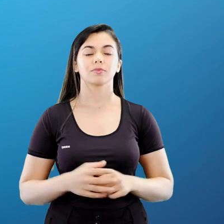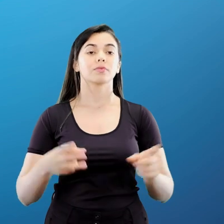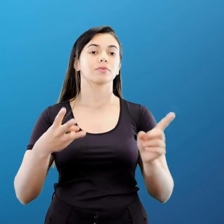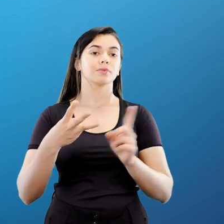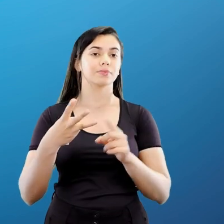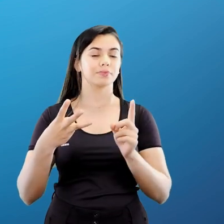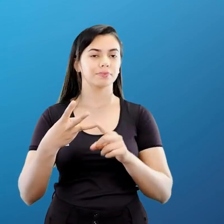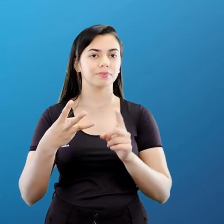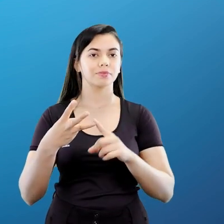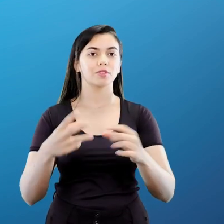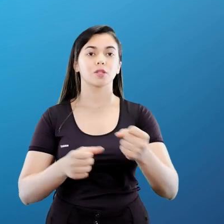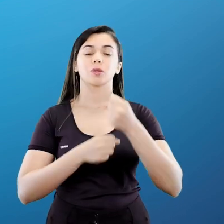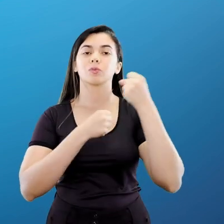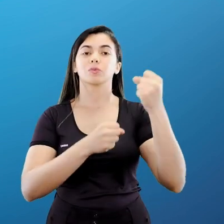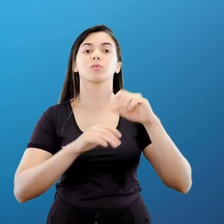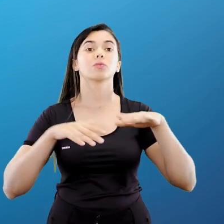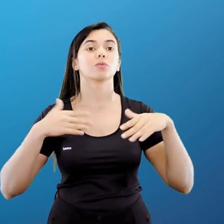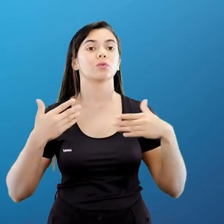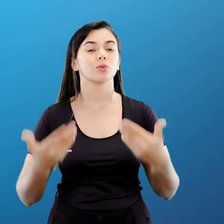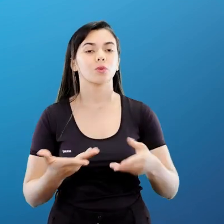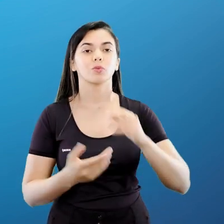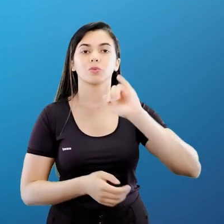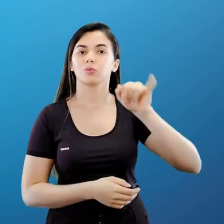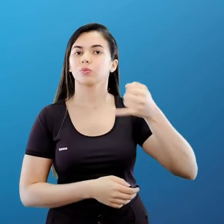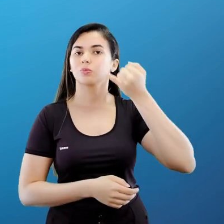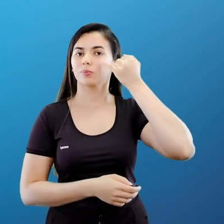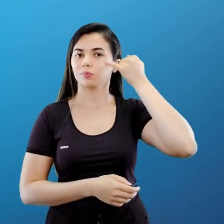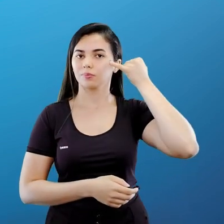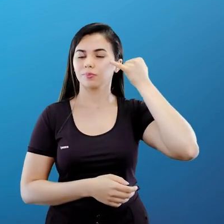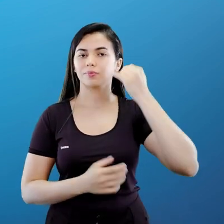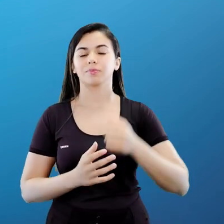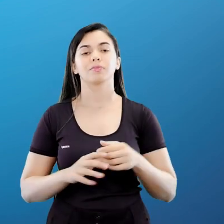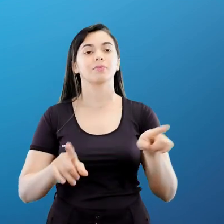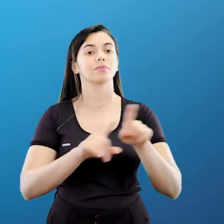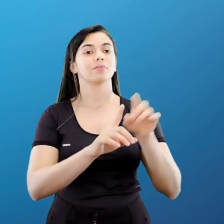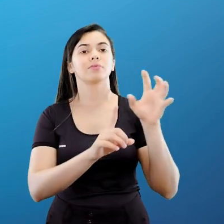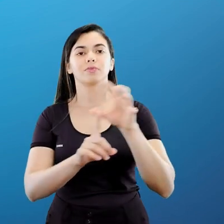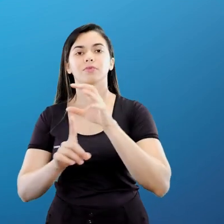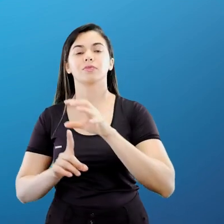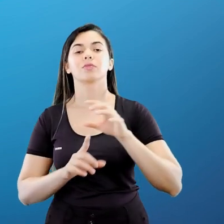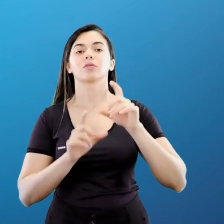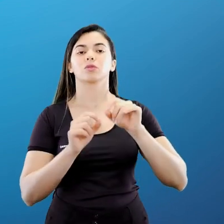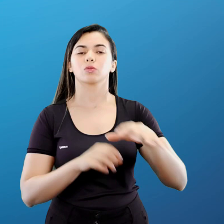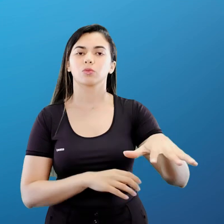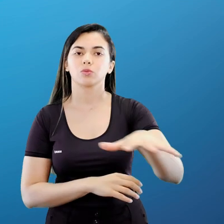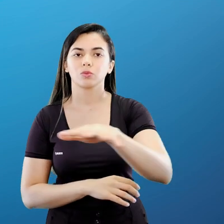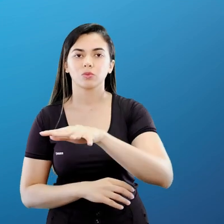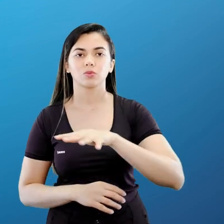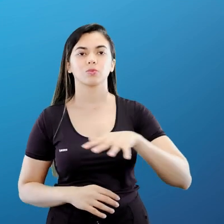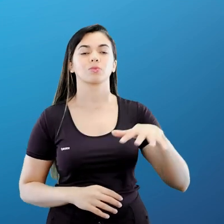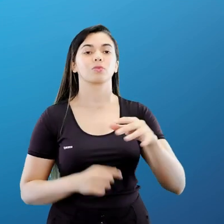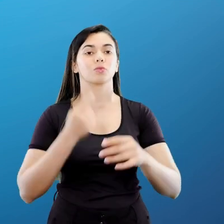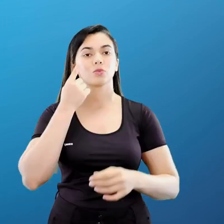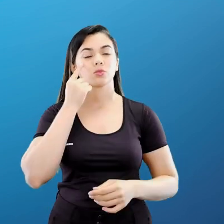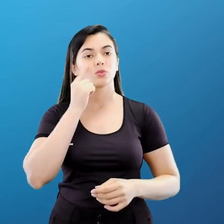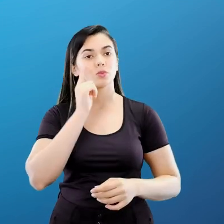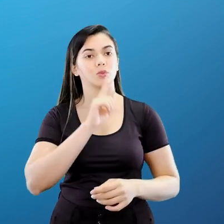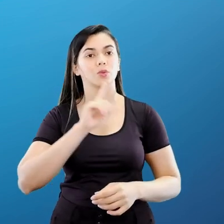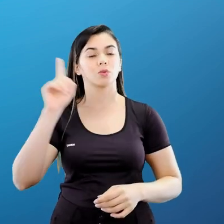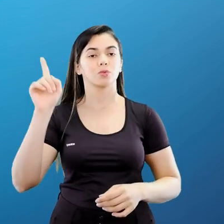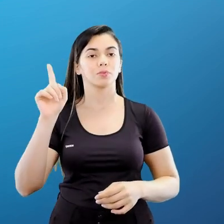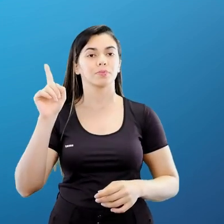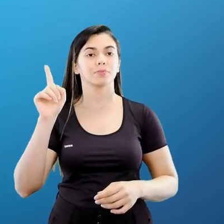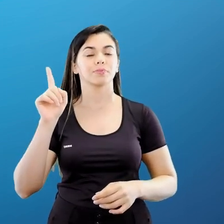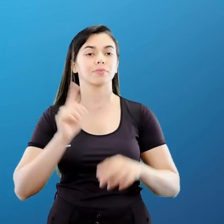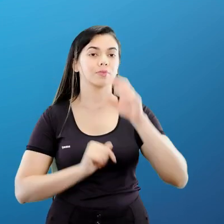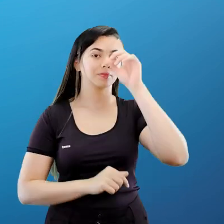perna do nosso tripé vai ser aí o Japão, tá? Que influencia toda essa área que está destacada no mapa, na